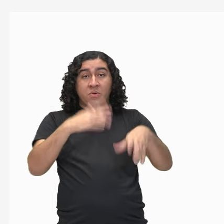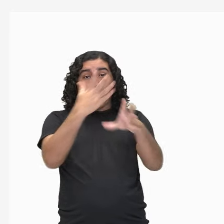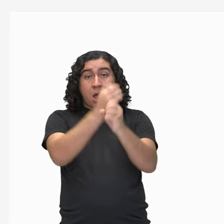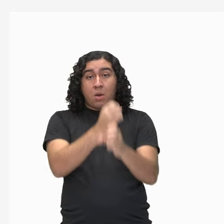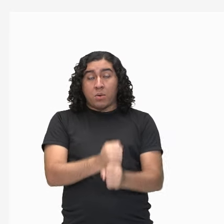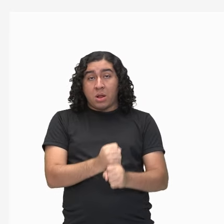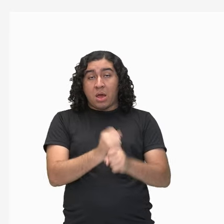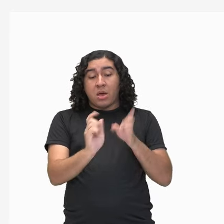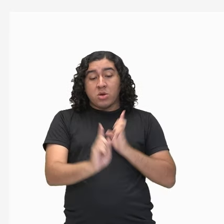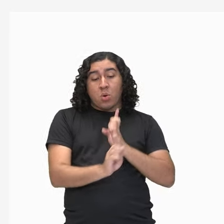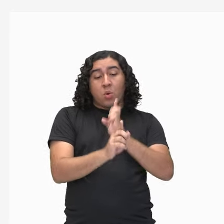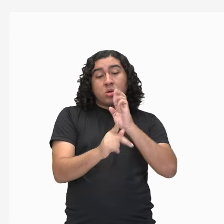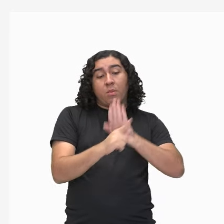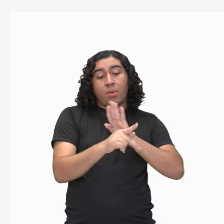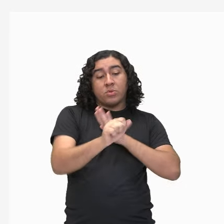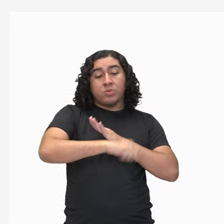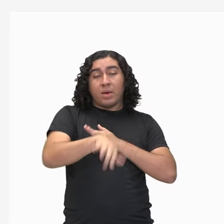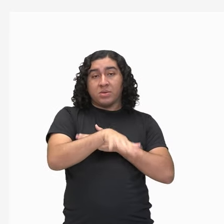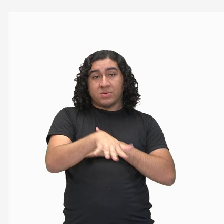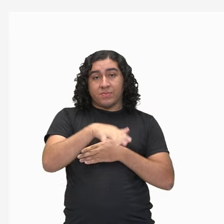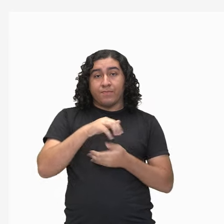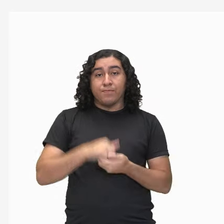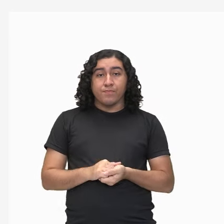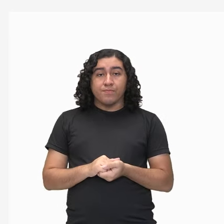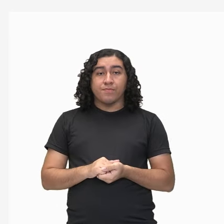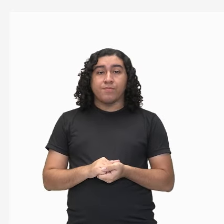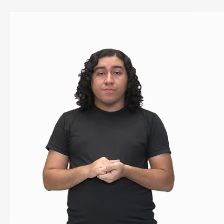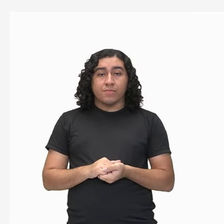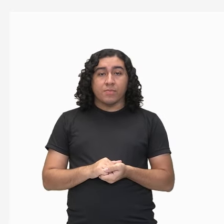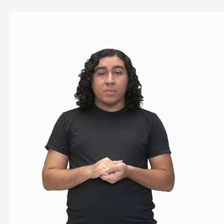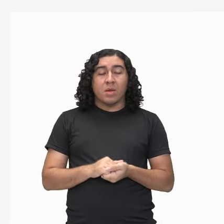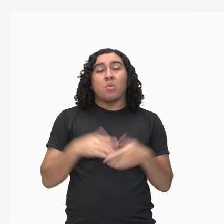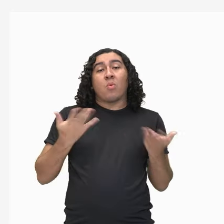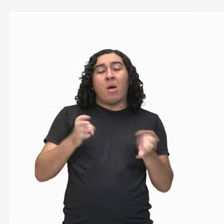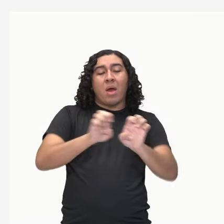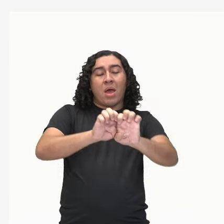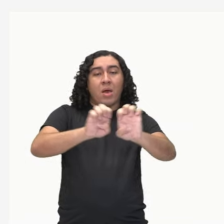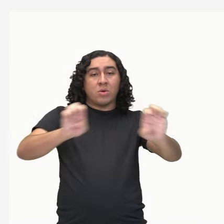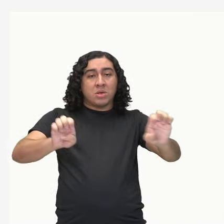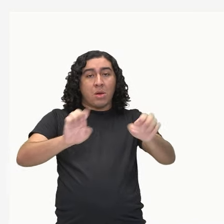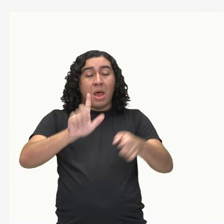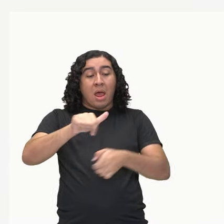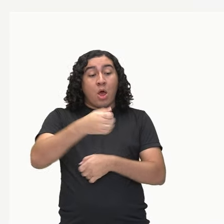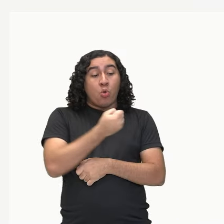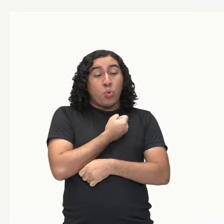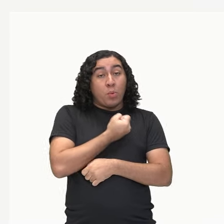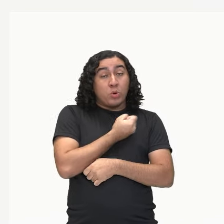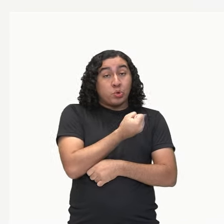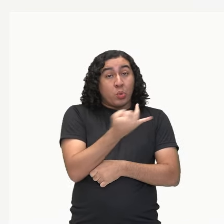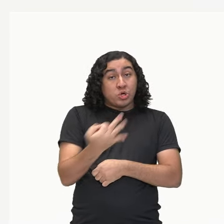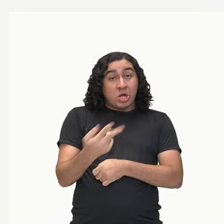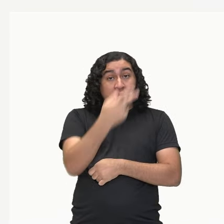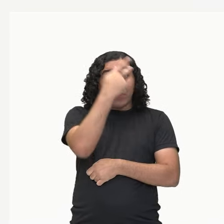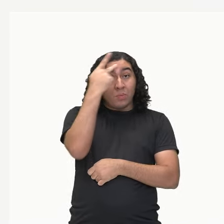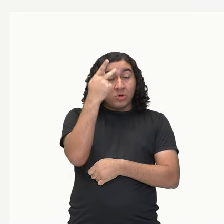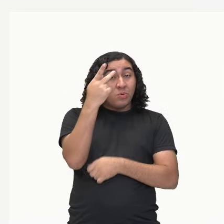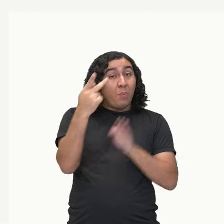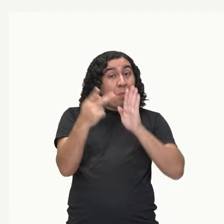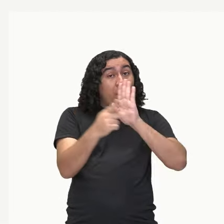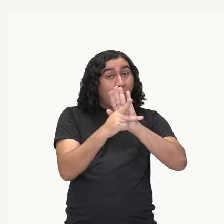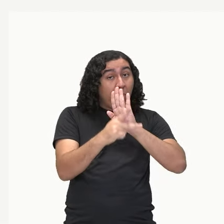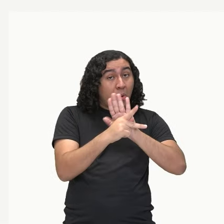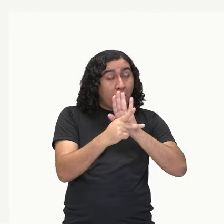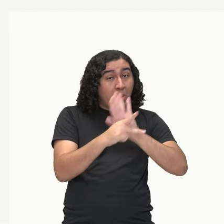de uma determinada área. Então a fórmula é o número de indivíduos, que a gente observa aqui,